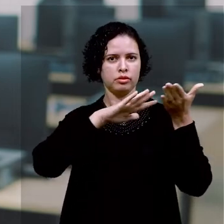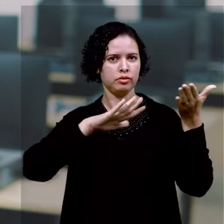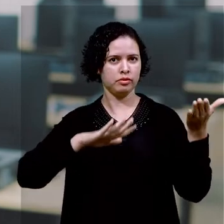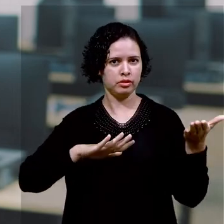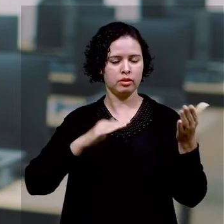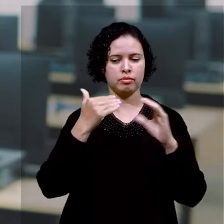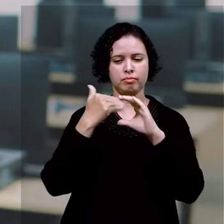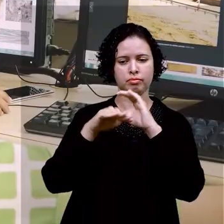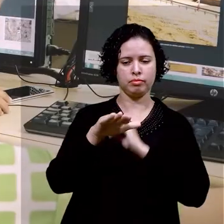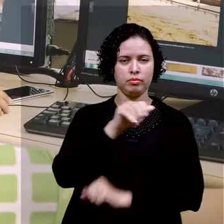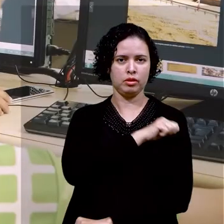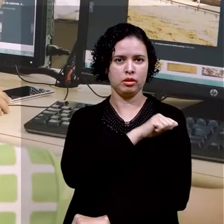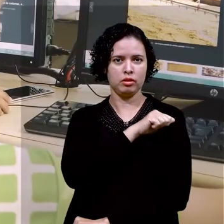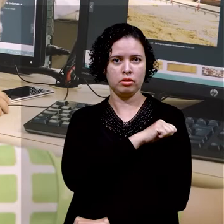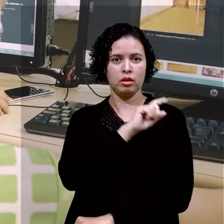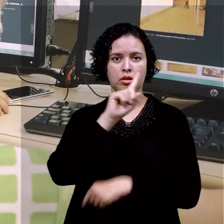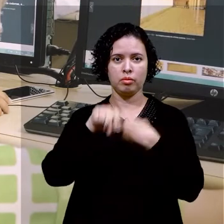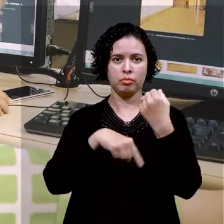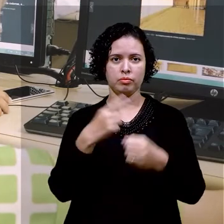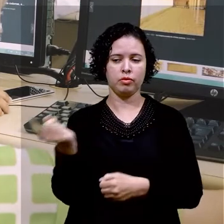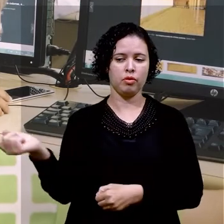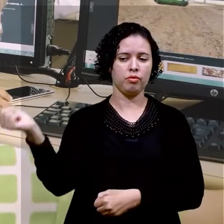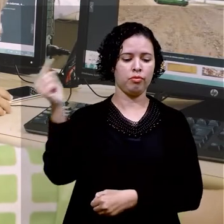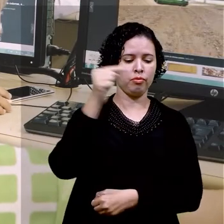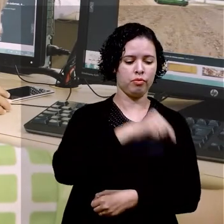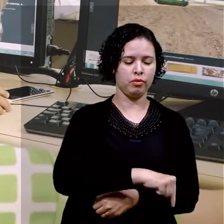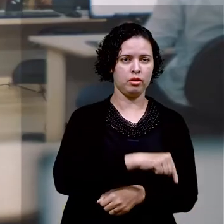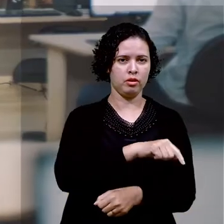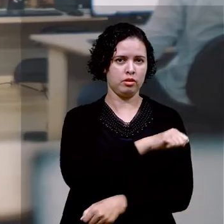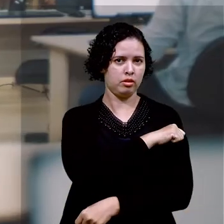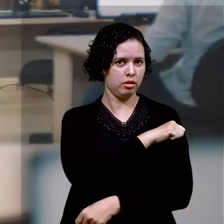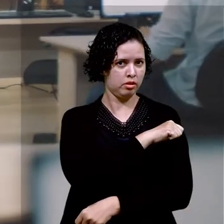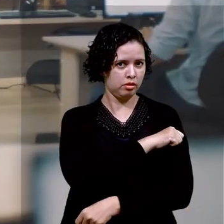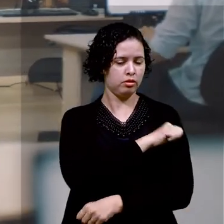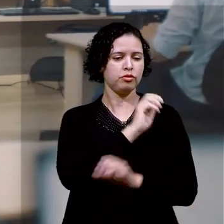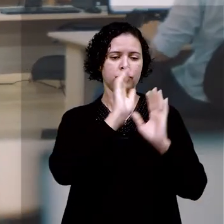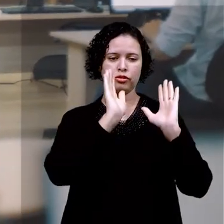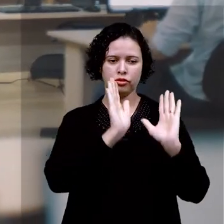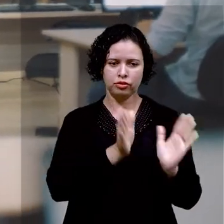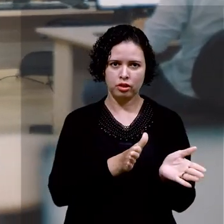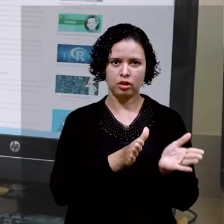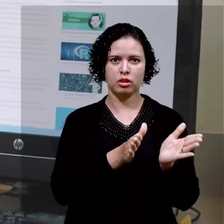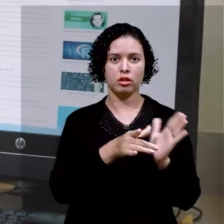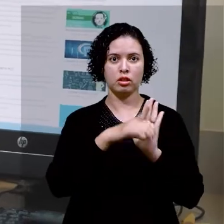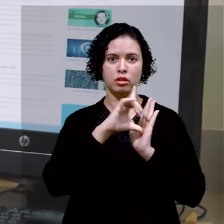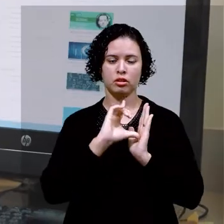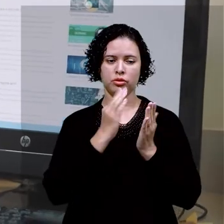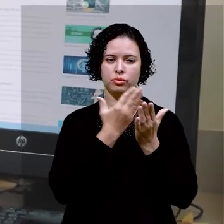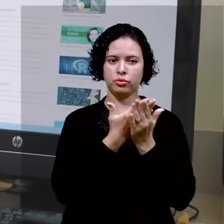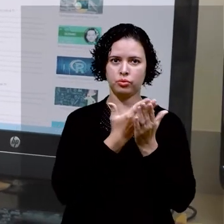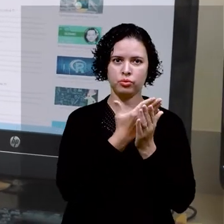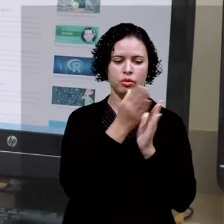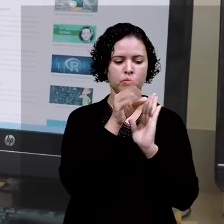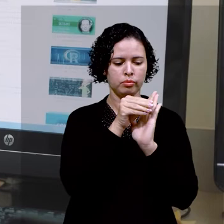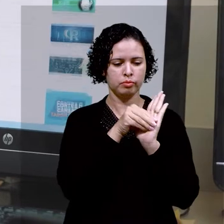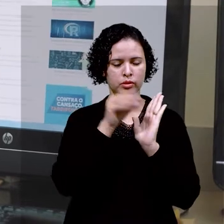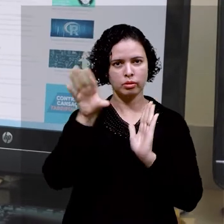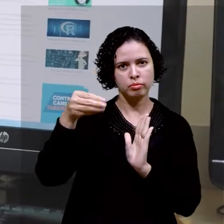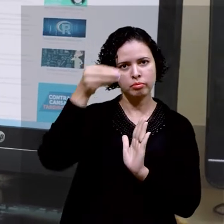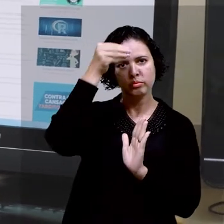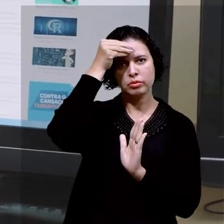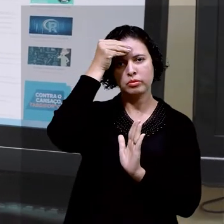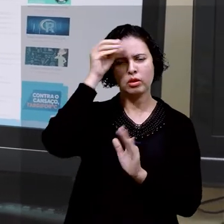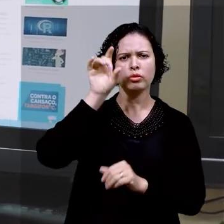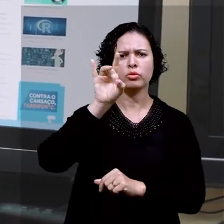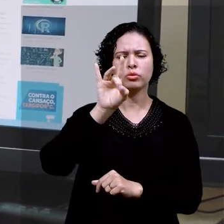conteúdos e vêm para a sala de aula, os alunos vão para a sala de aula com pouco já de conhecimento. Então,